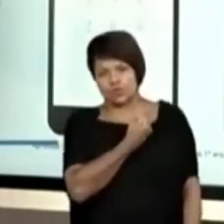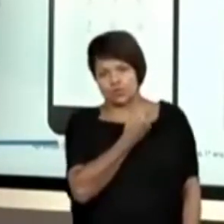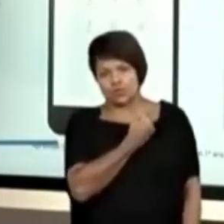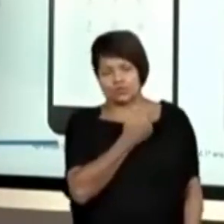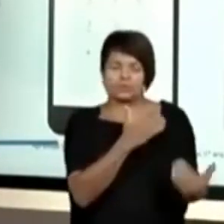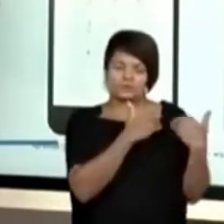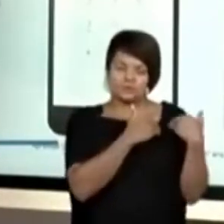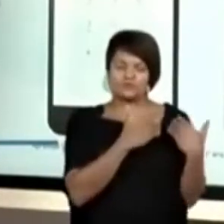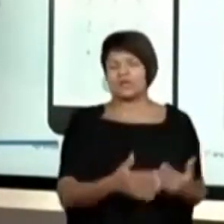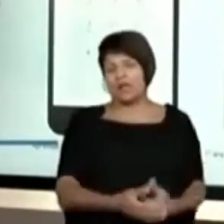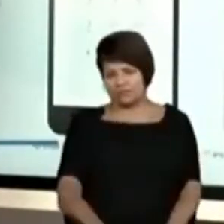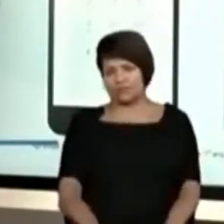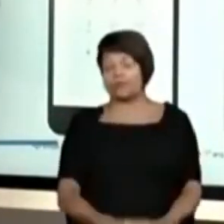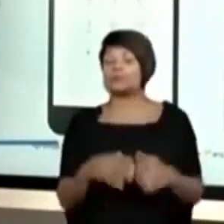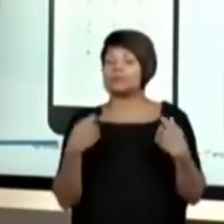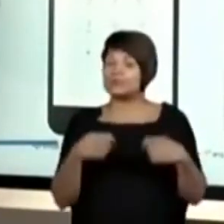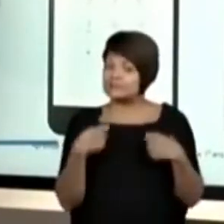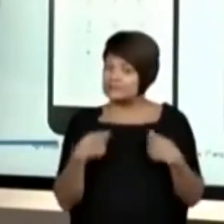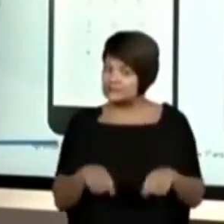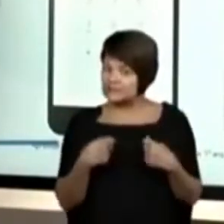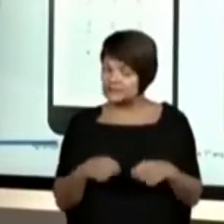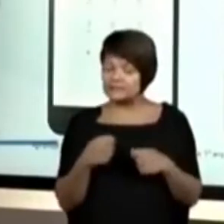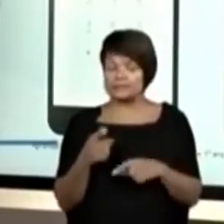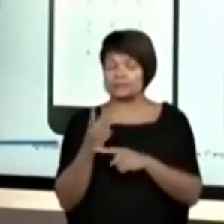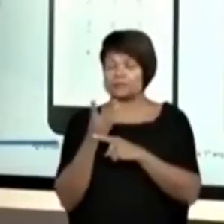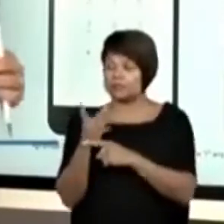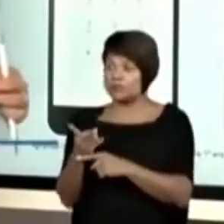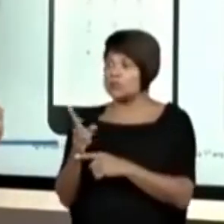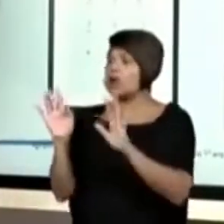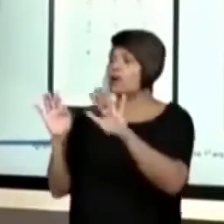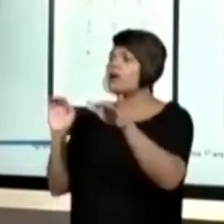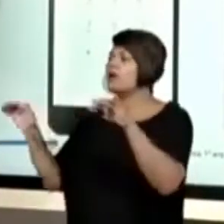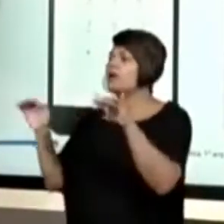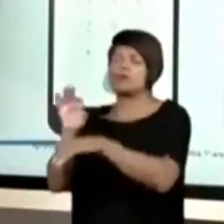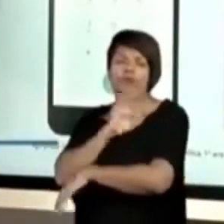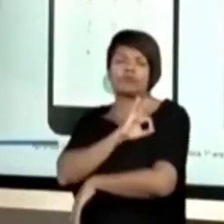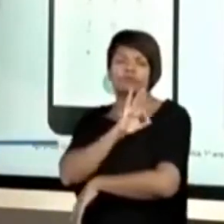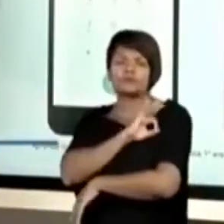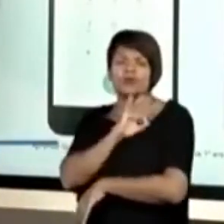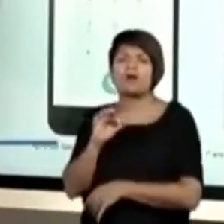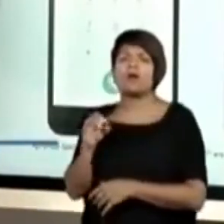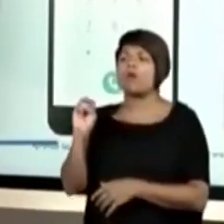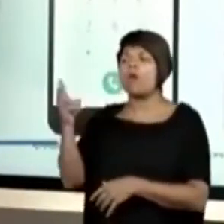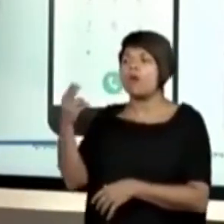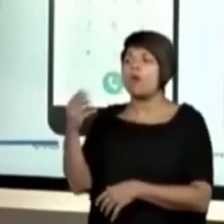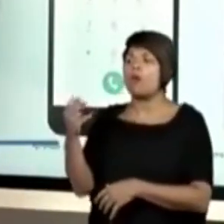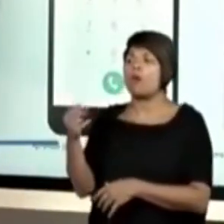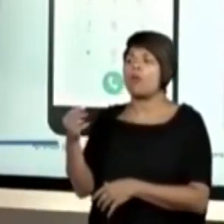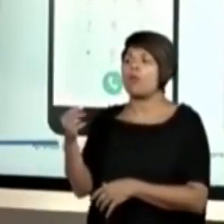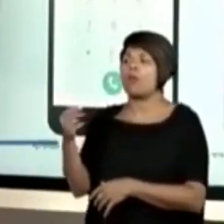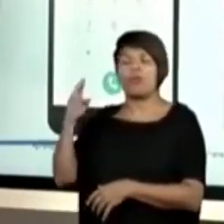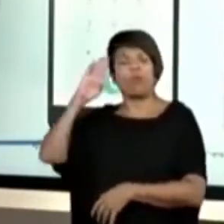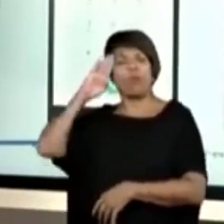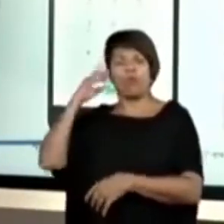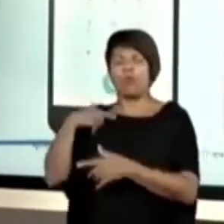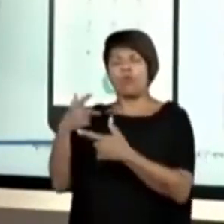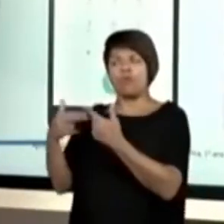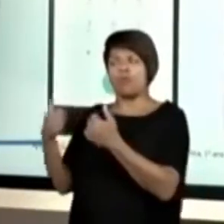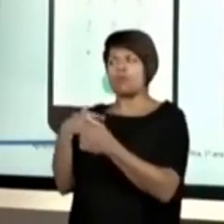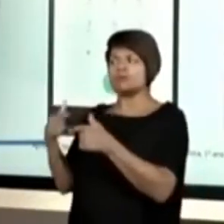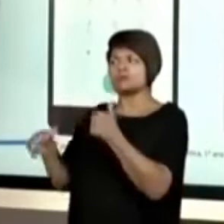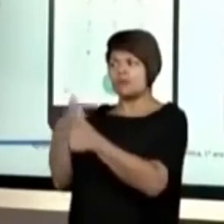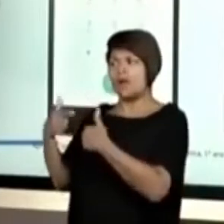eles procuram um adulto, né? Um policial ou um trabalhador do parque para ajudá-los a